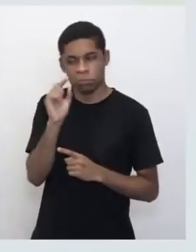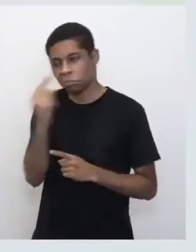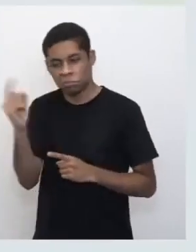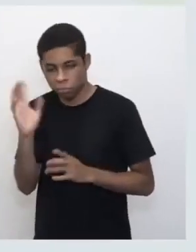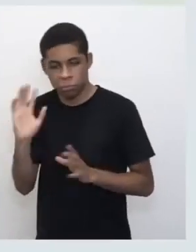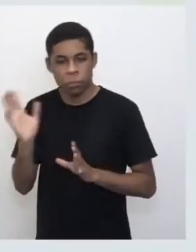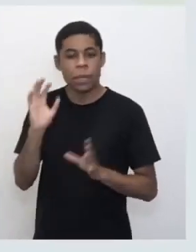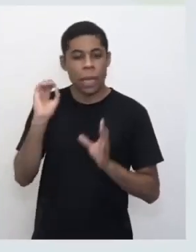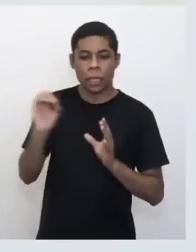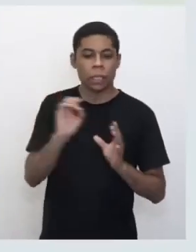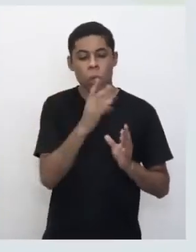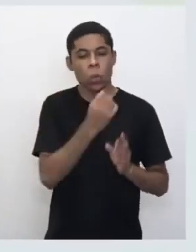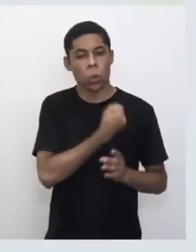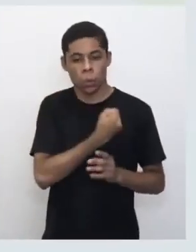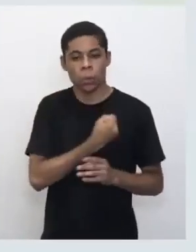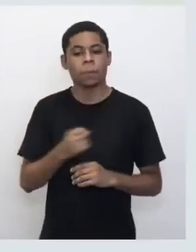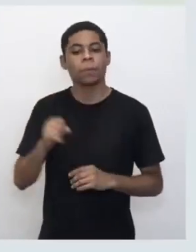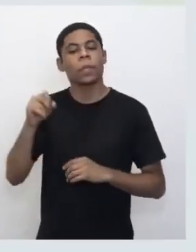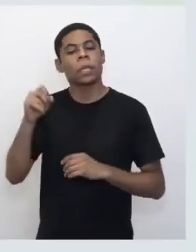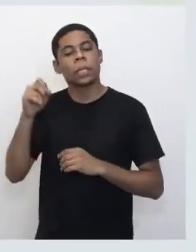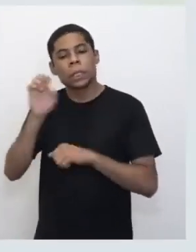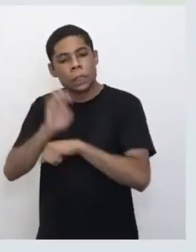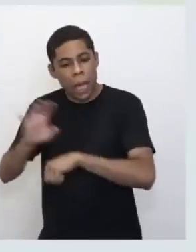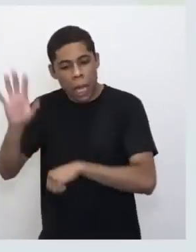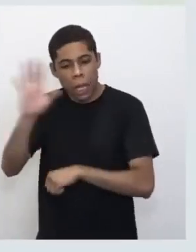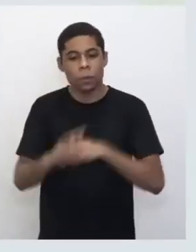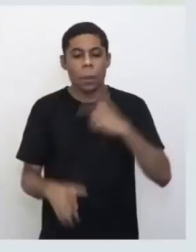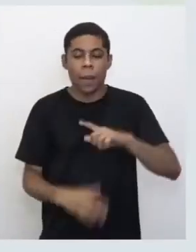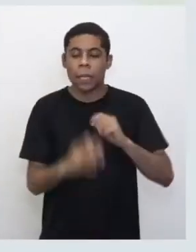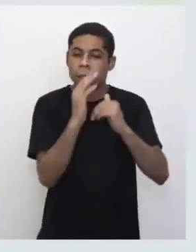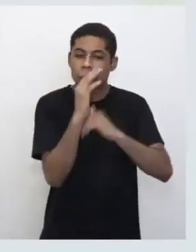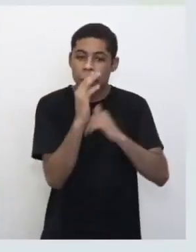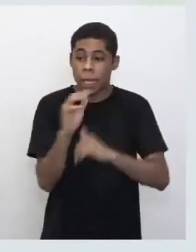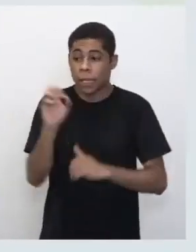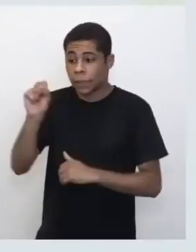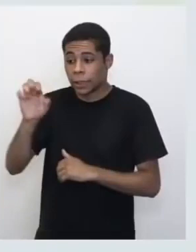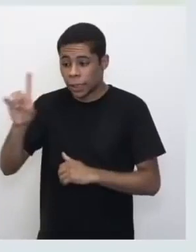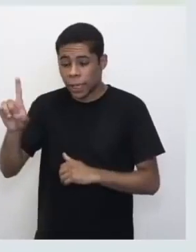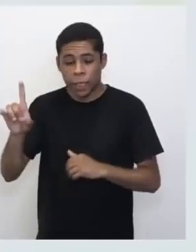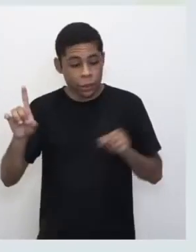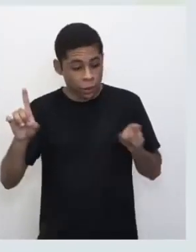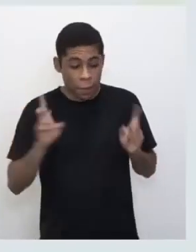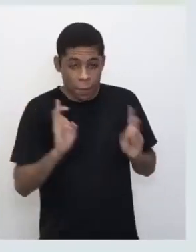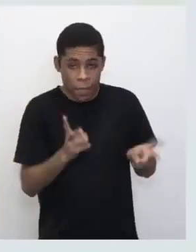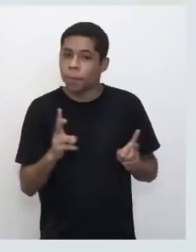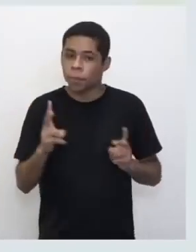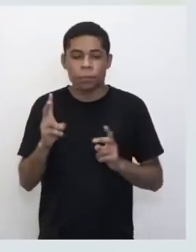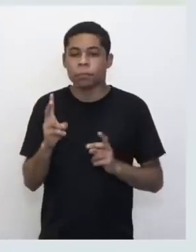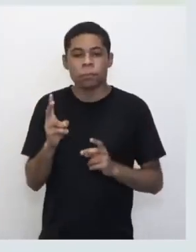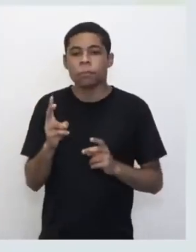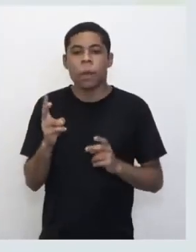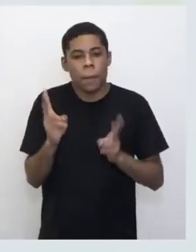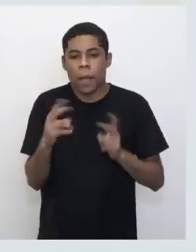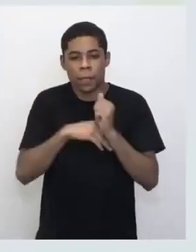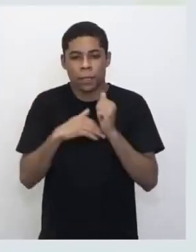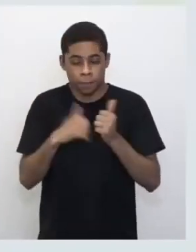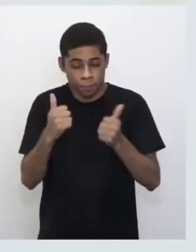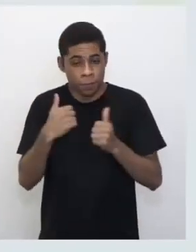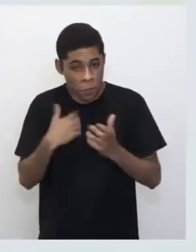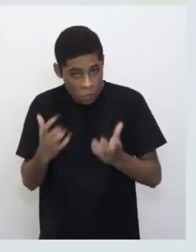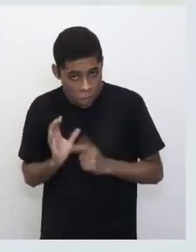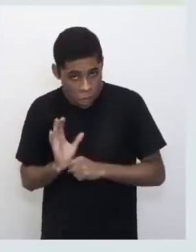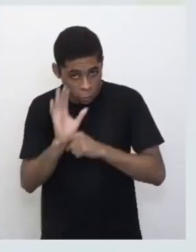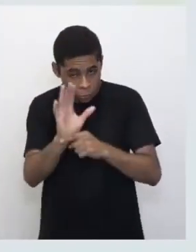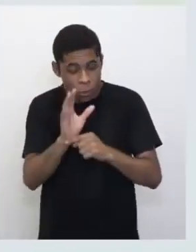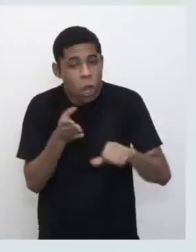Escolar Digital, quanto, né? Quando a gente entra no portal NET. Então, espero que isso tenha ajudado vocês a ter aí o seu acesso ao Centro de